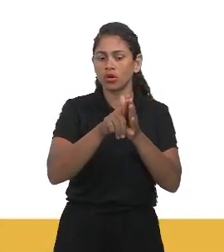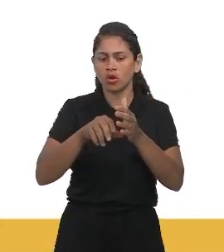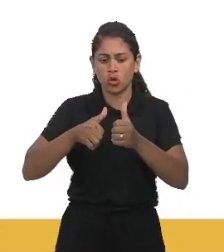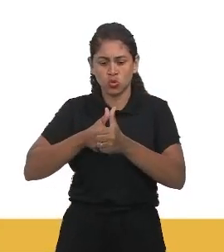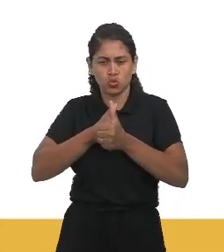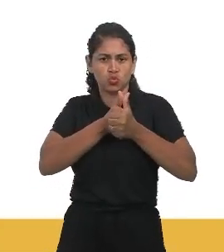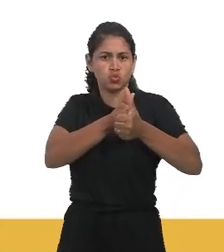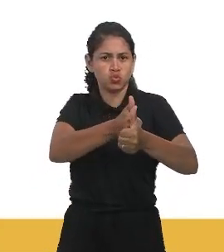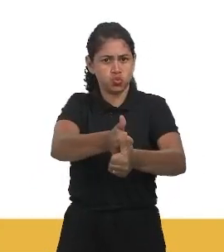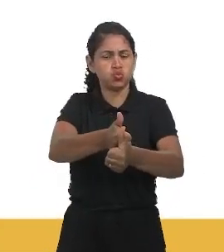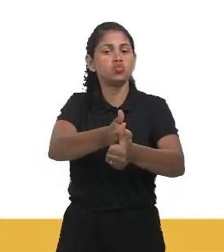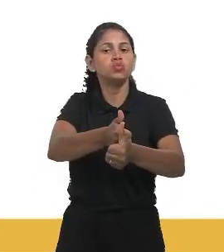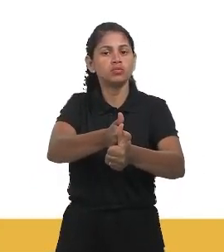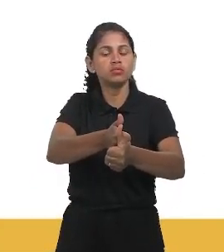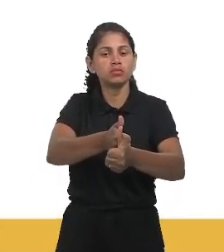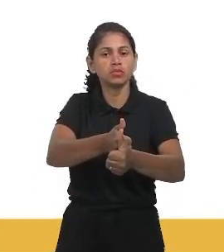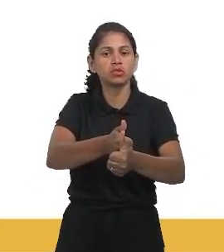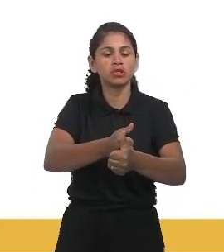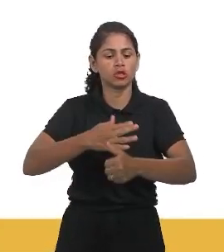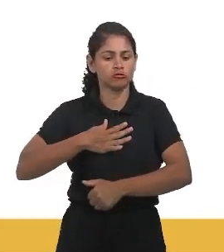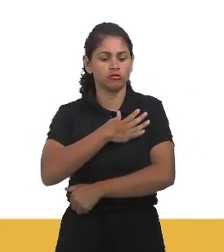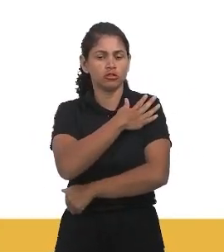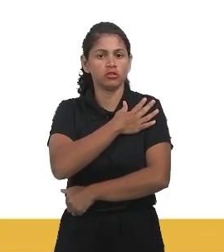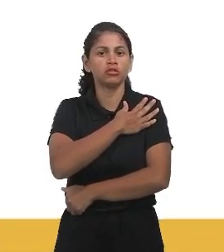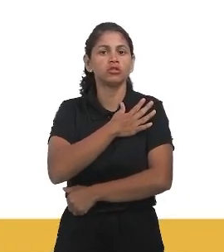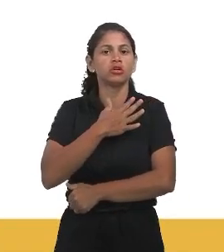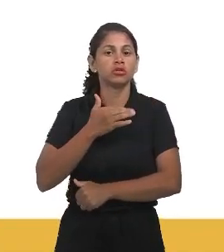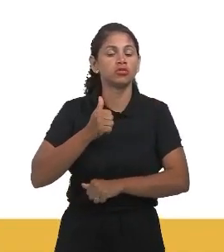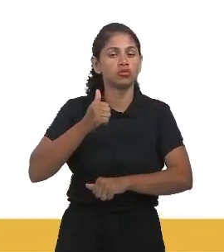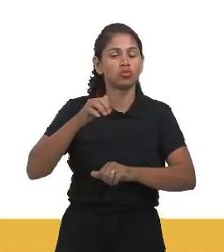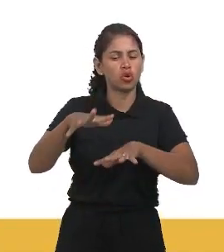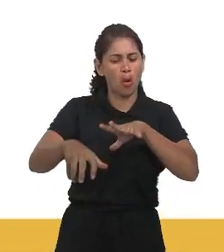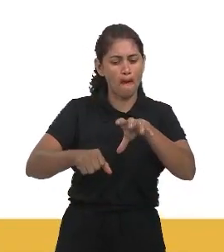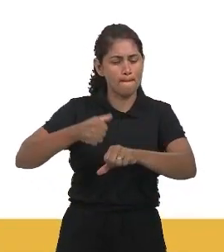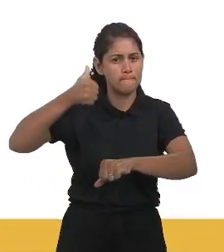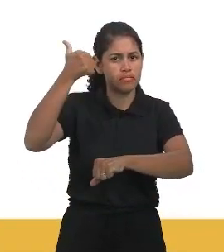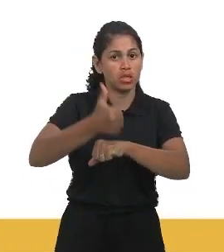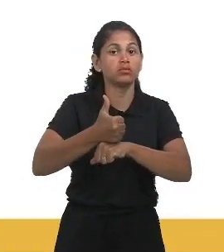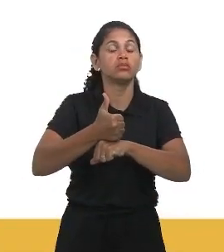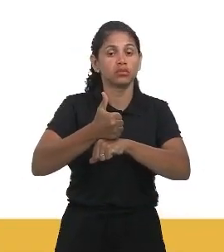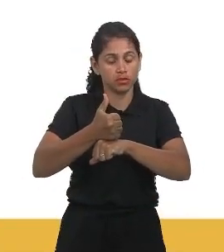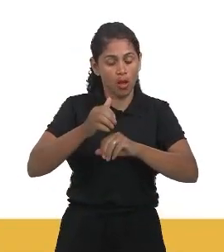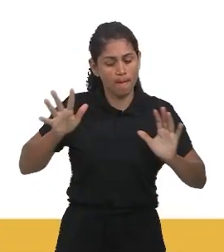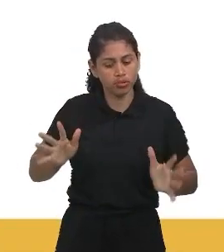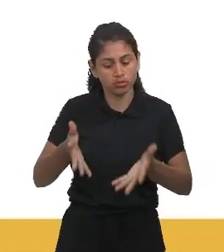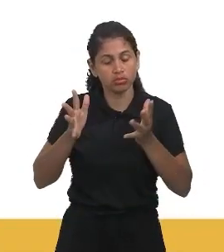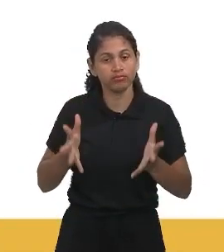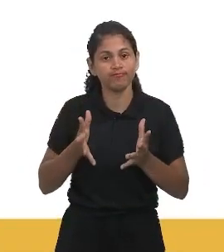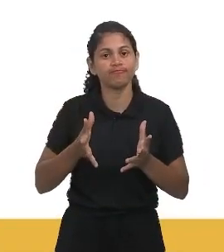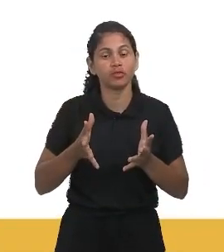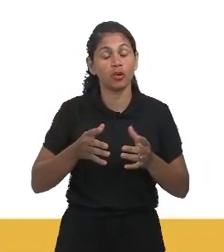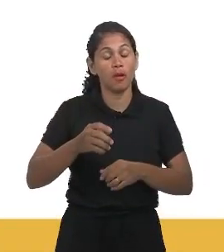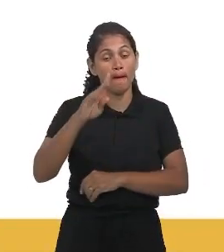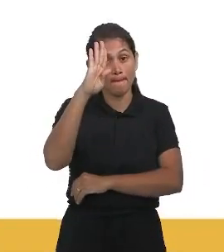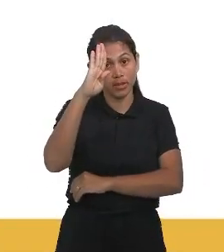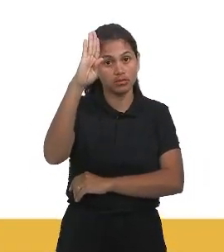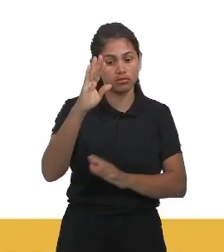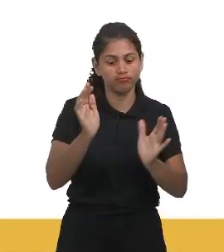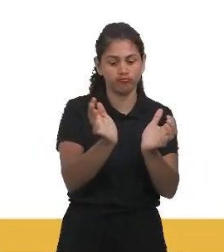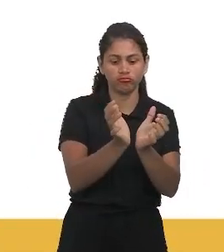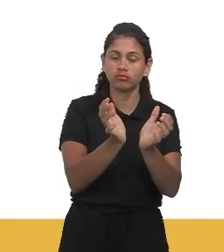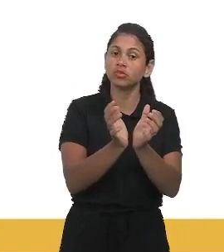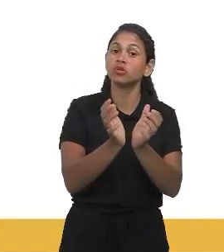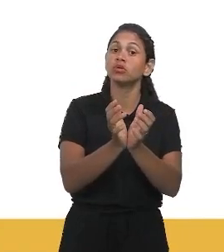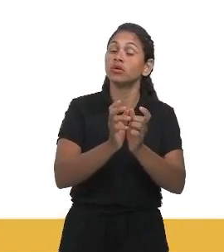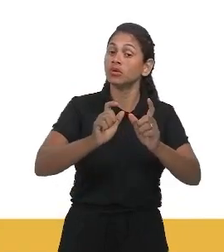que a ditadura militar promoveu a algumas instituições sociais, nesse caso, os sindicatos. Só que os sindicatos, como o